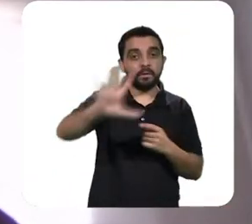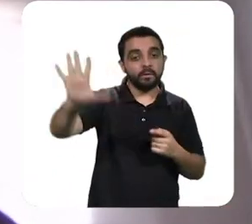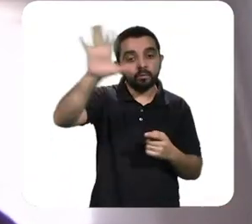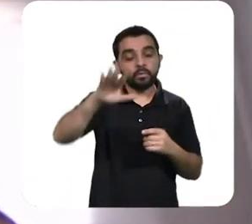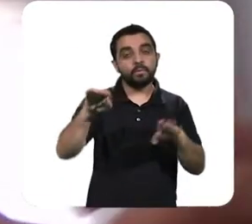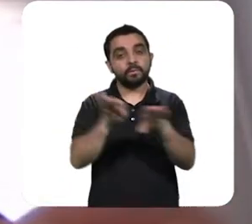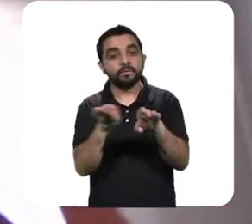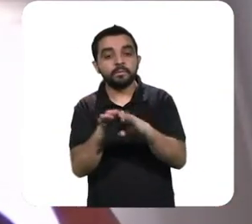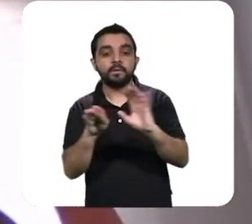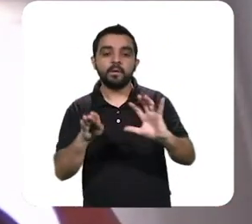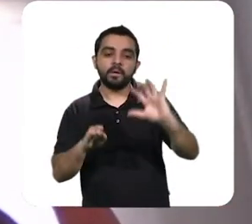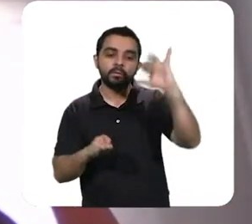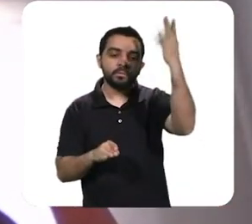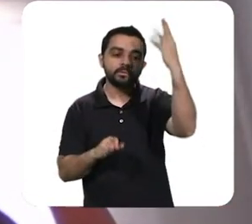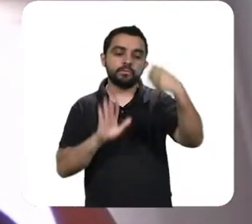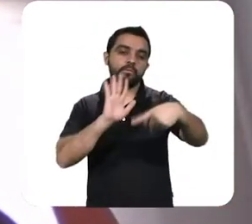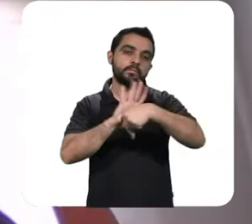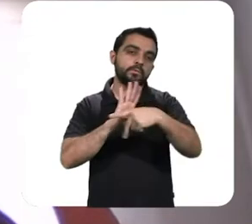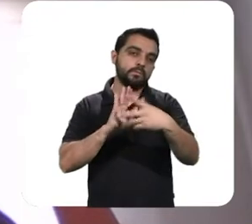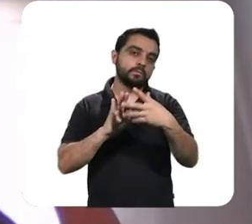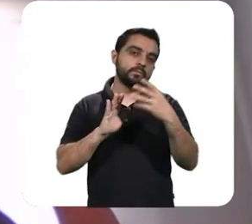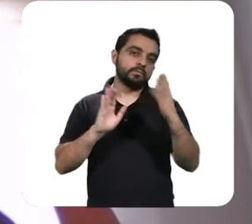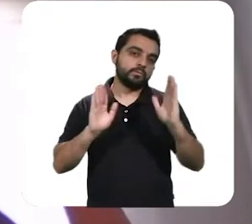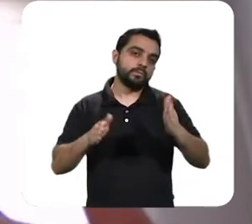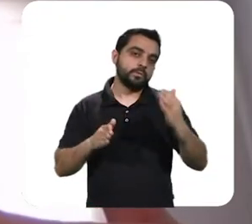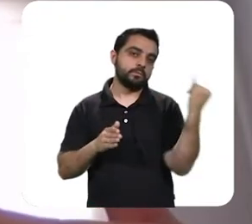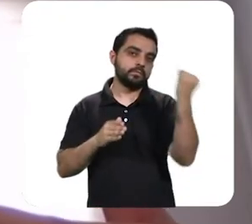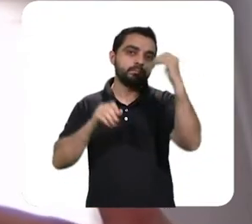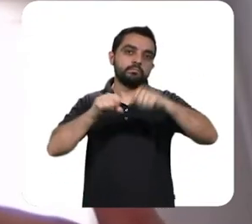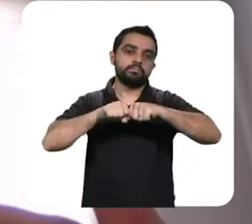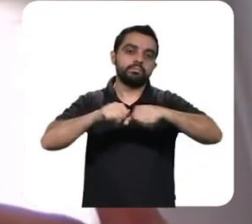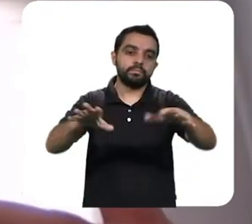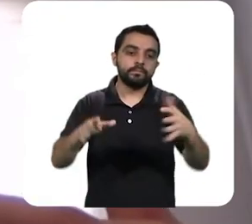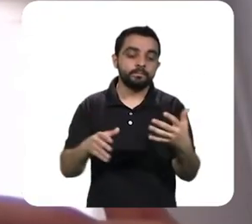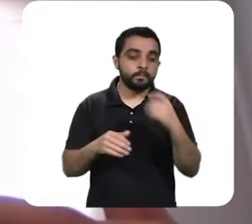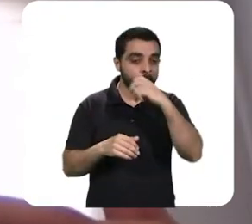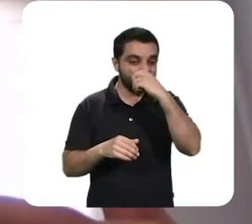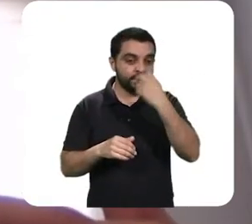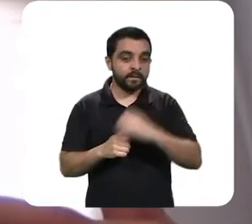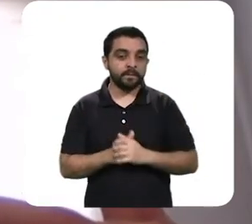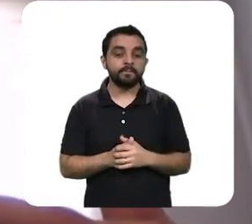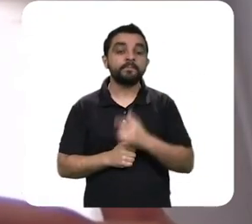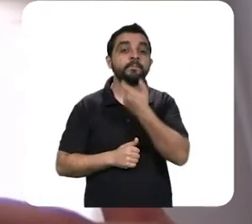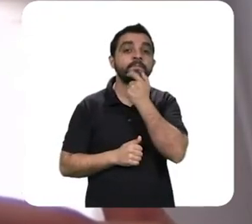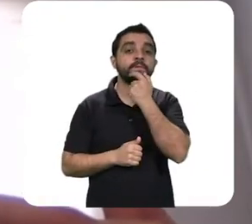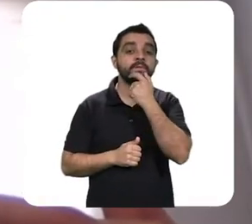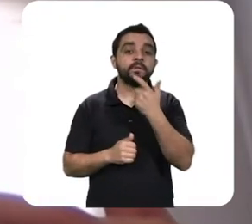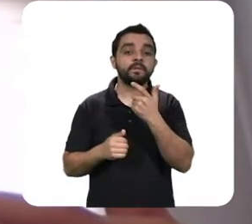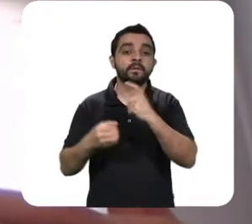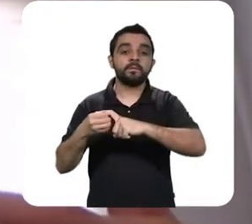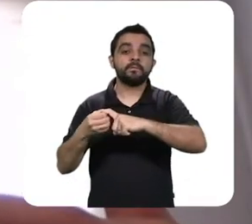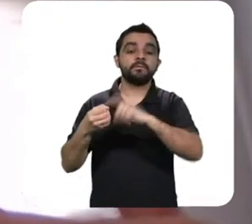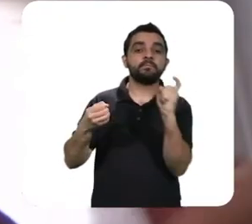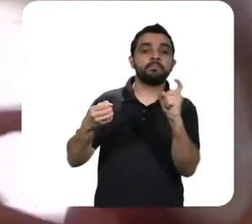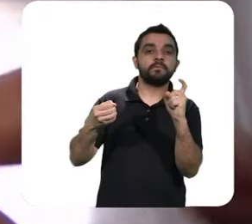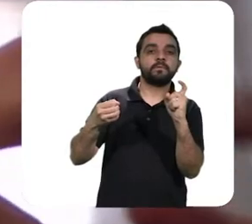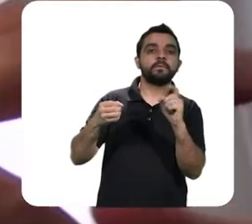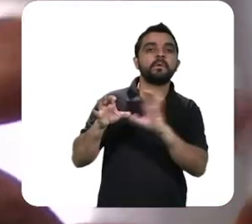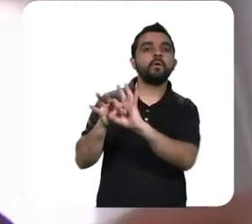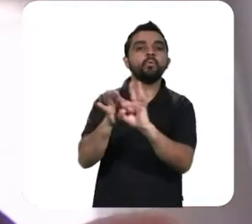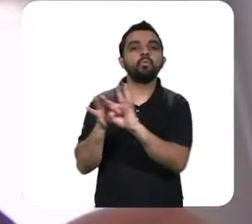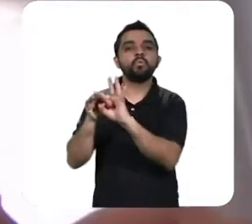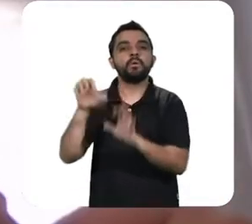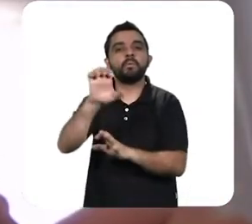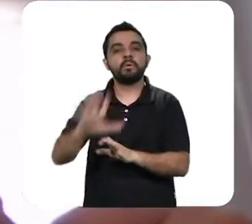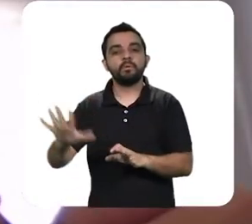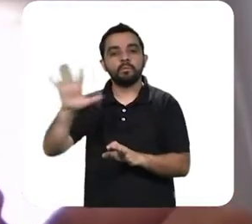emblemático agora da saída da Inglaterra da comunidade europeia da zona do